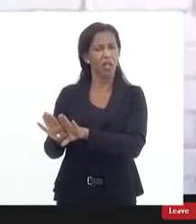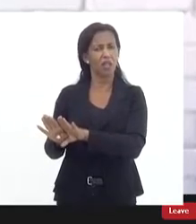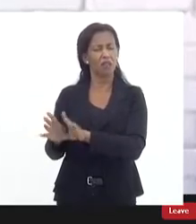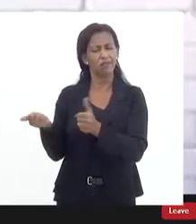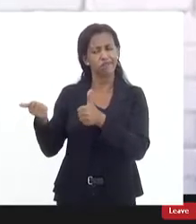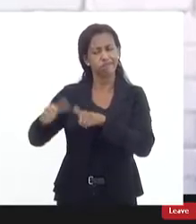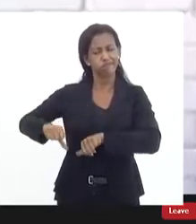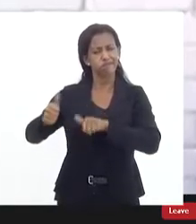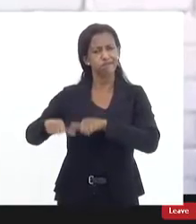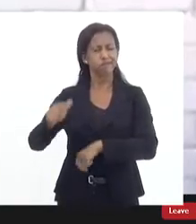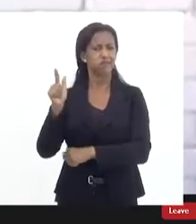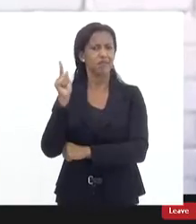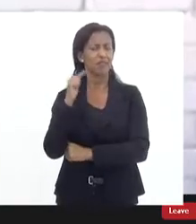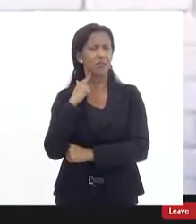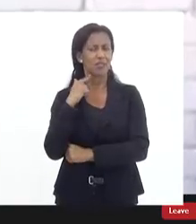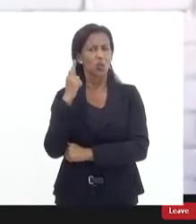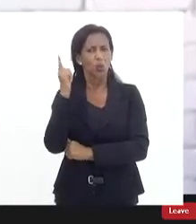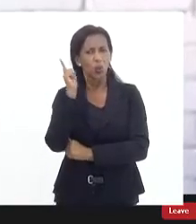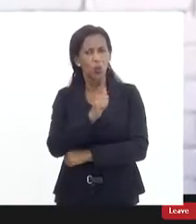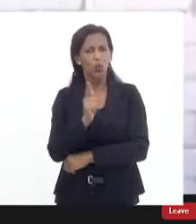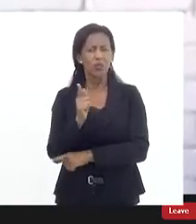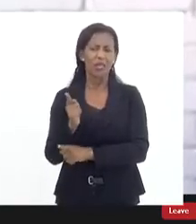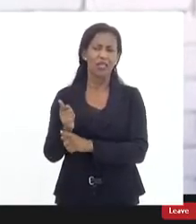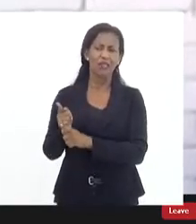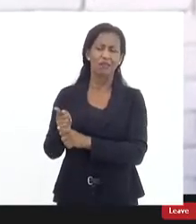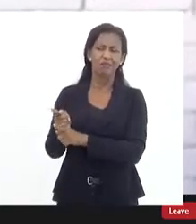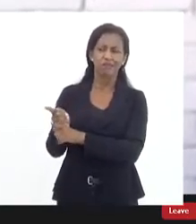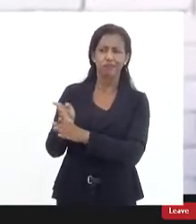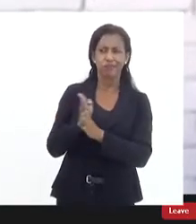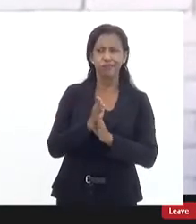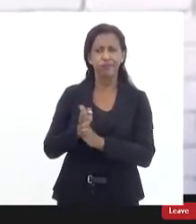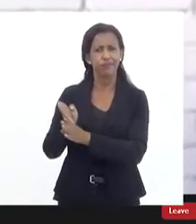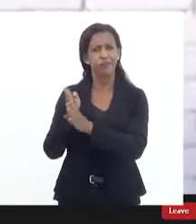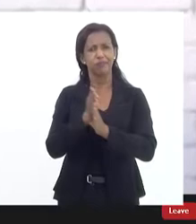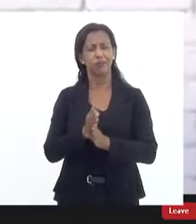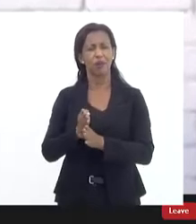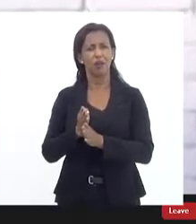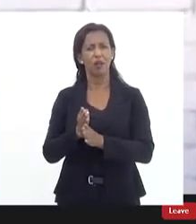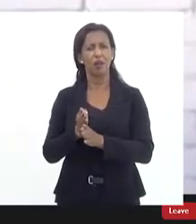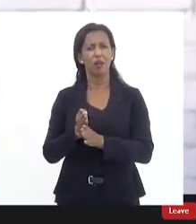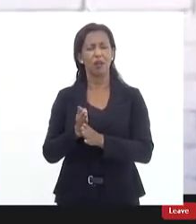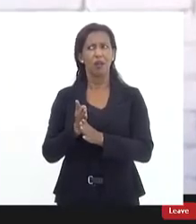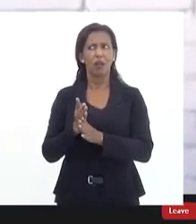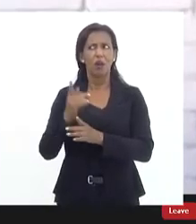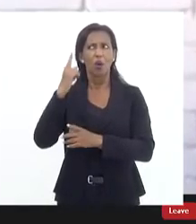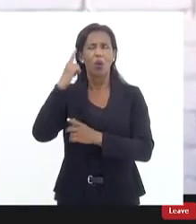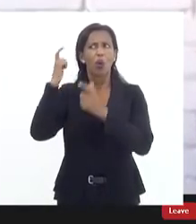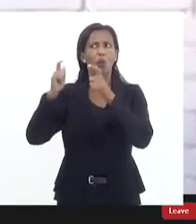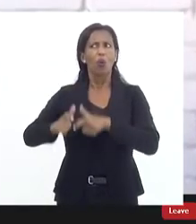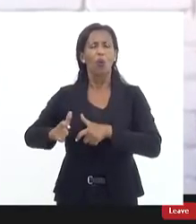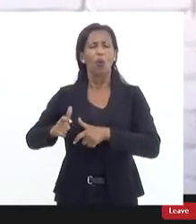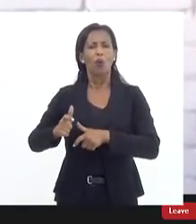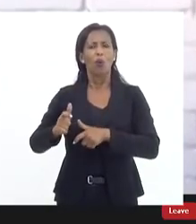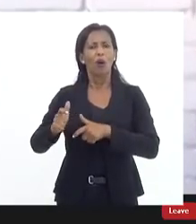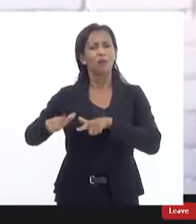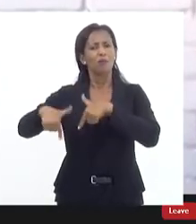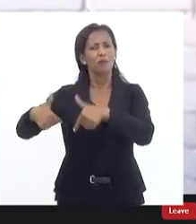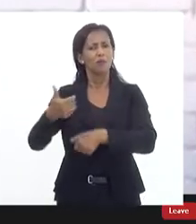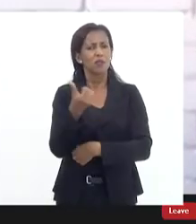avaliação que a gente consegue raspunhar da onde nos leva a uma situação como a operação do dia 6 de maio que ela